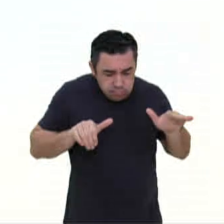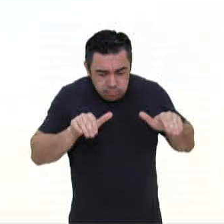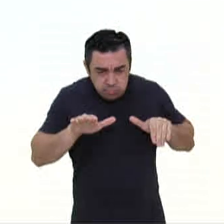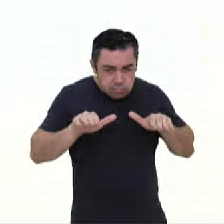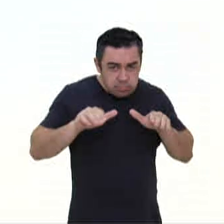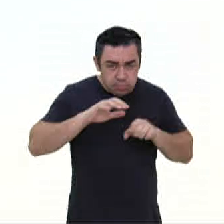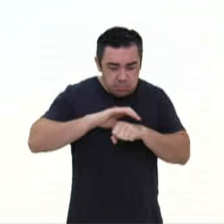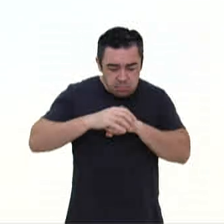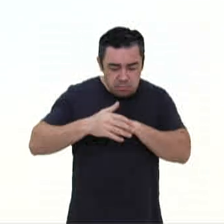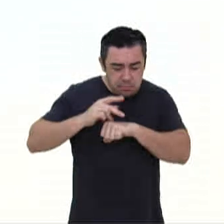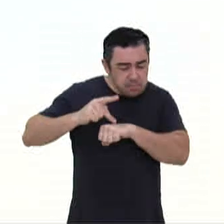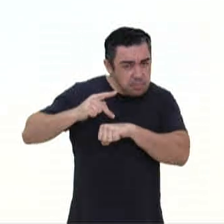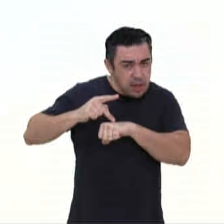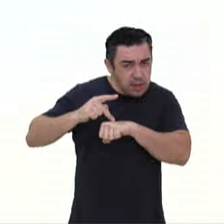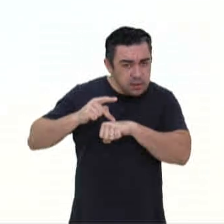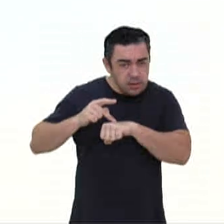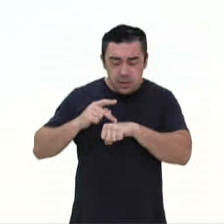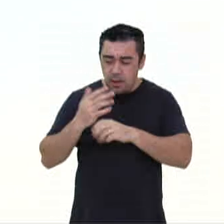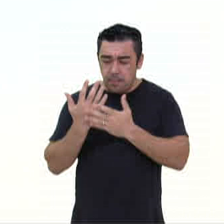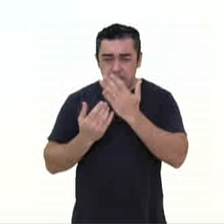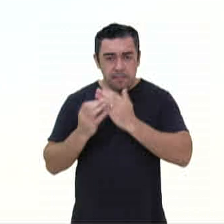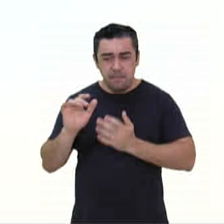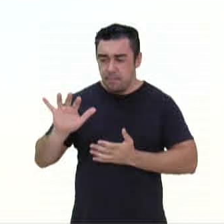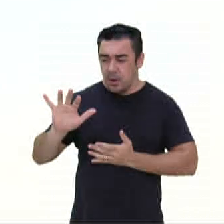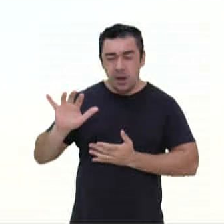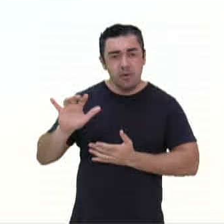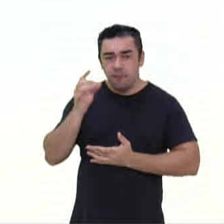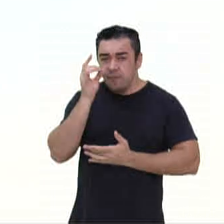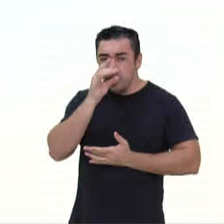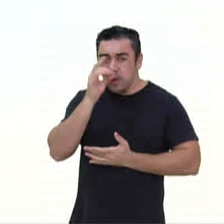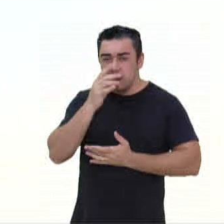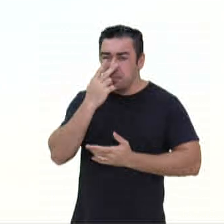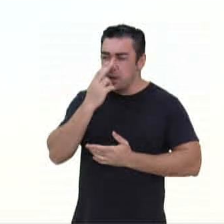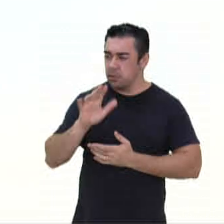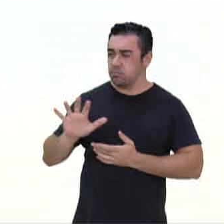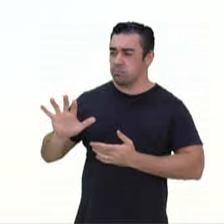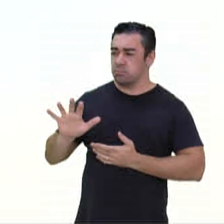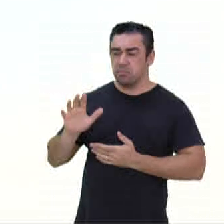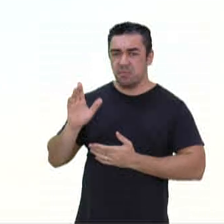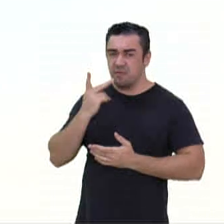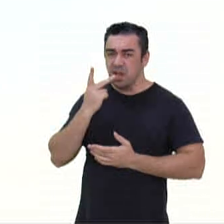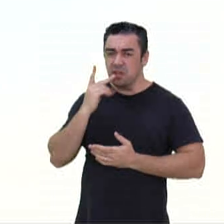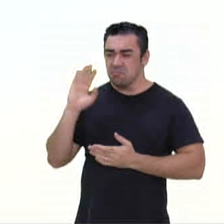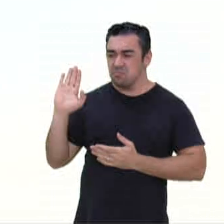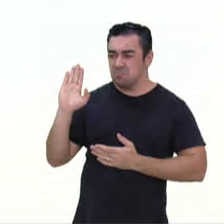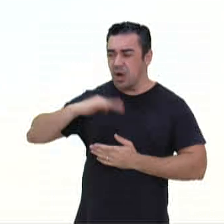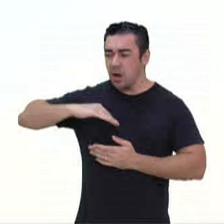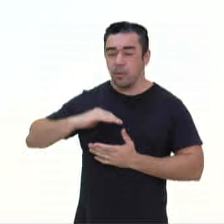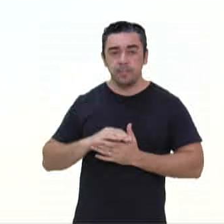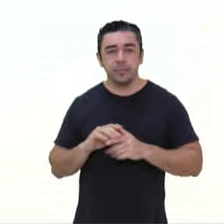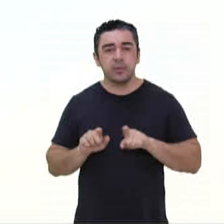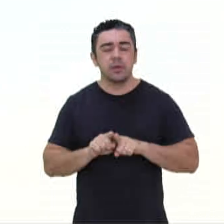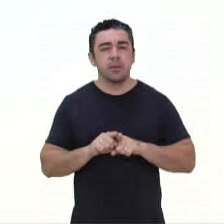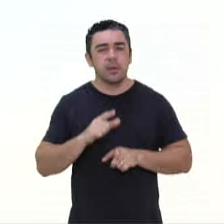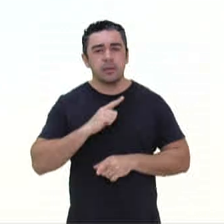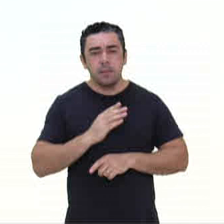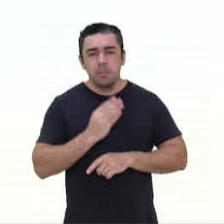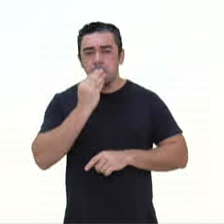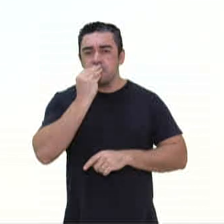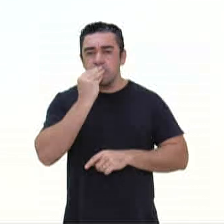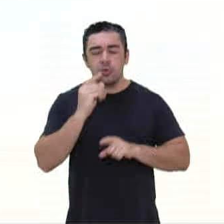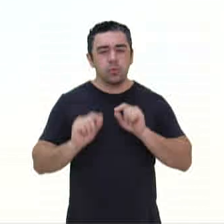mãos espinhentas e verdes, como se amaldiçoasse, mudo, as radículas que o